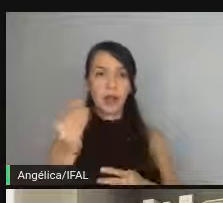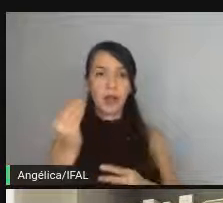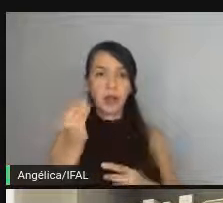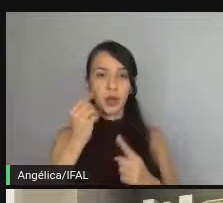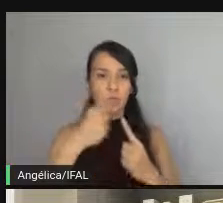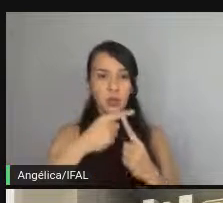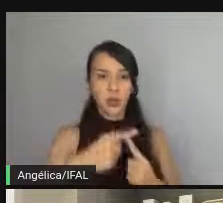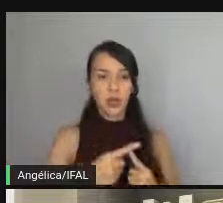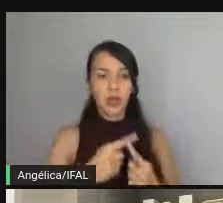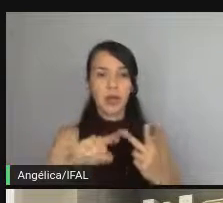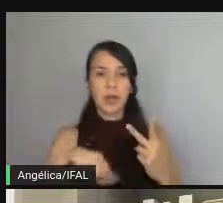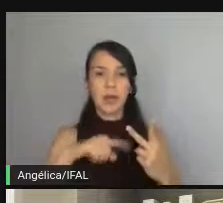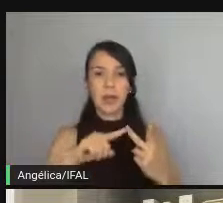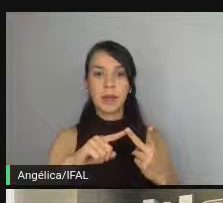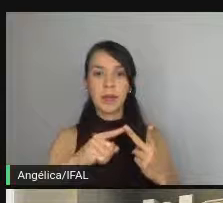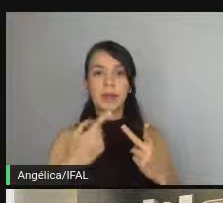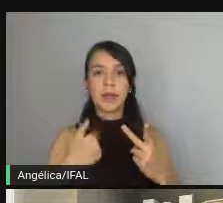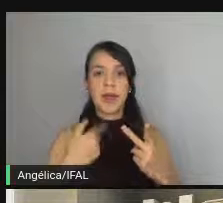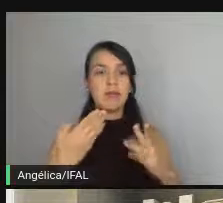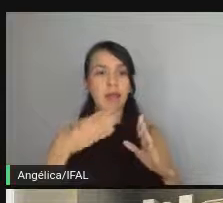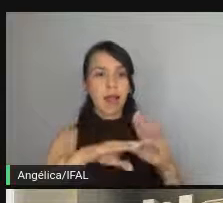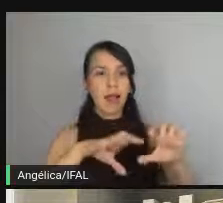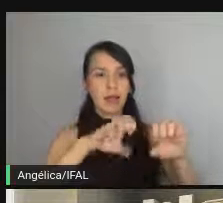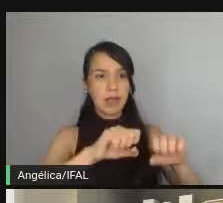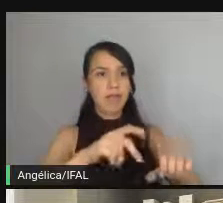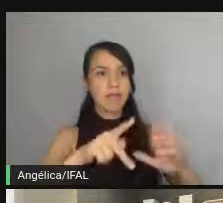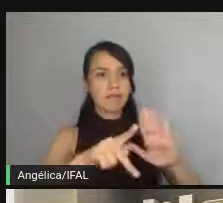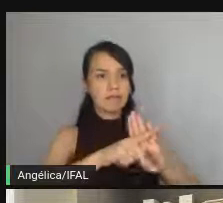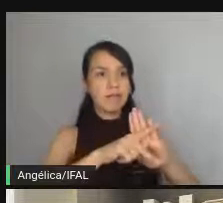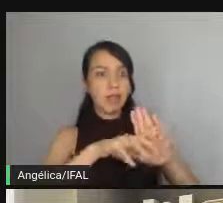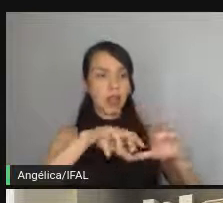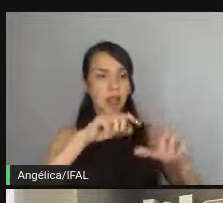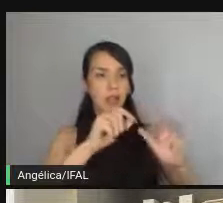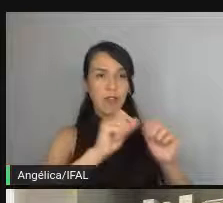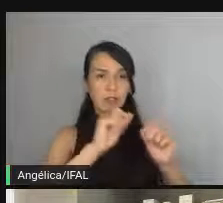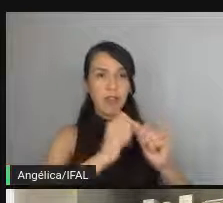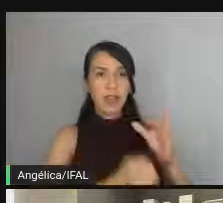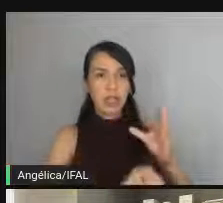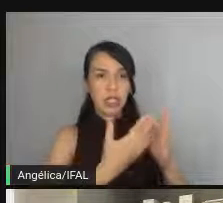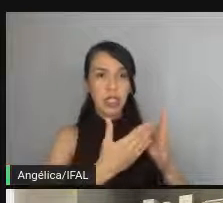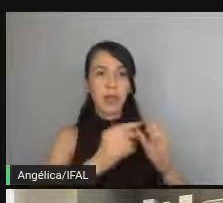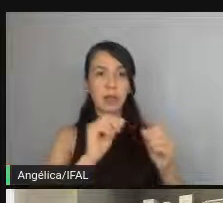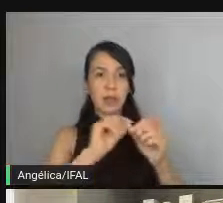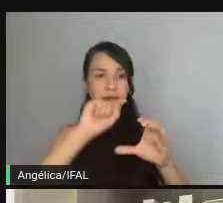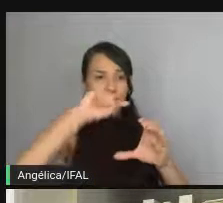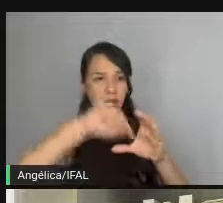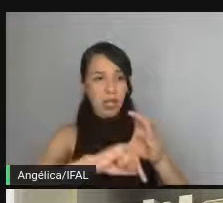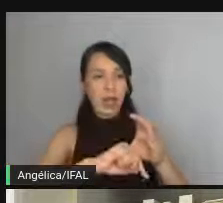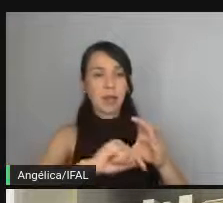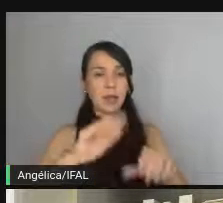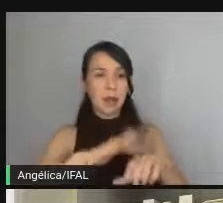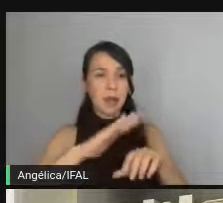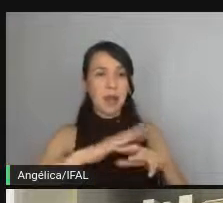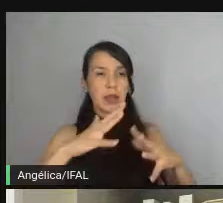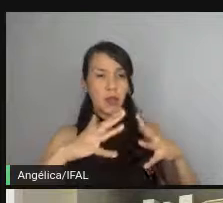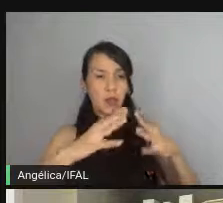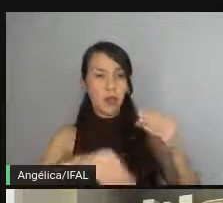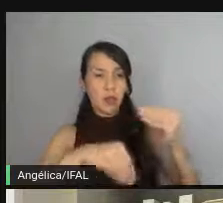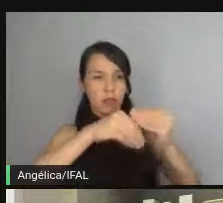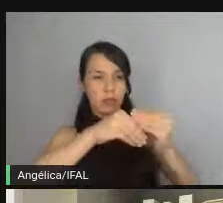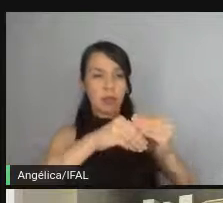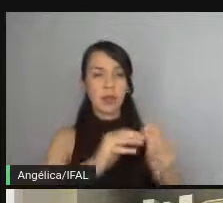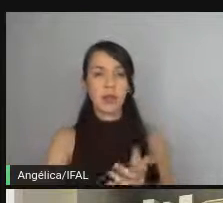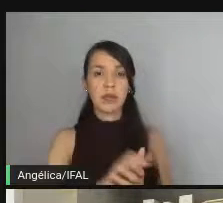testes mãos na massa para testes de integração unitário está bem denso está bem está bem completo esse curso